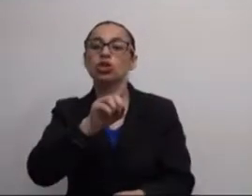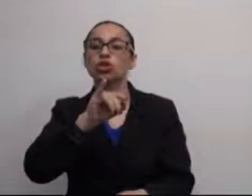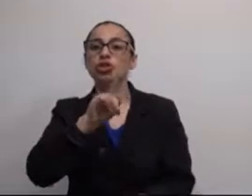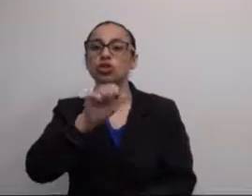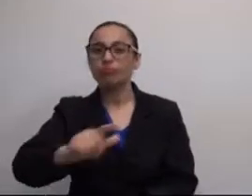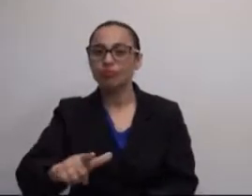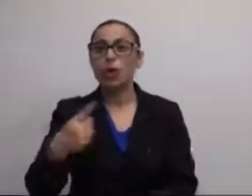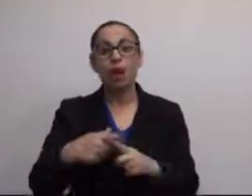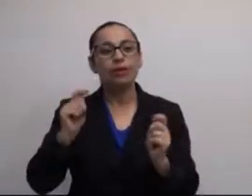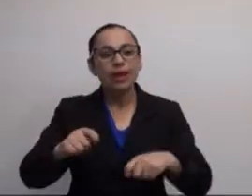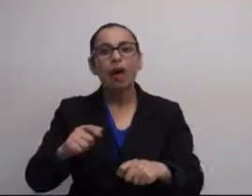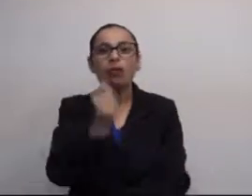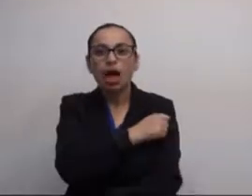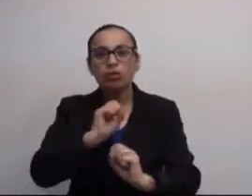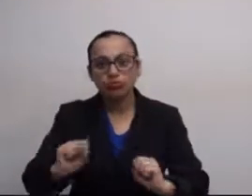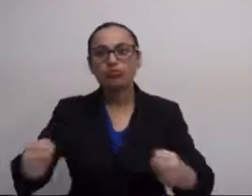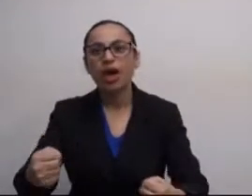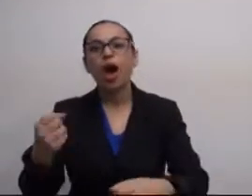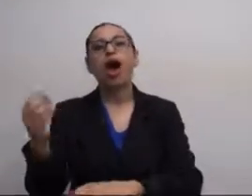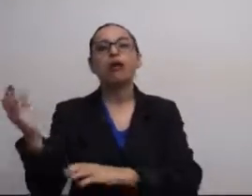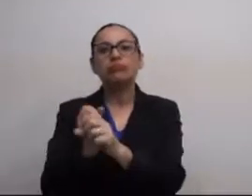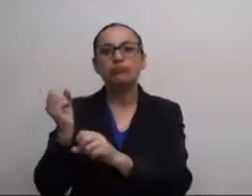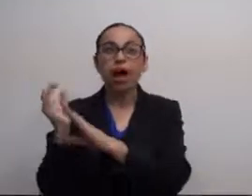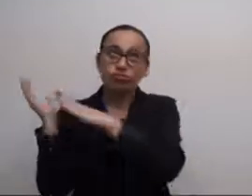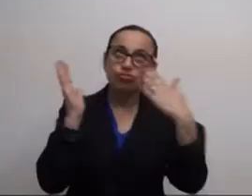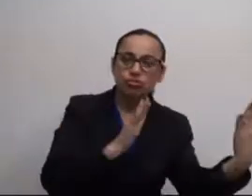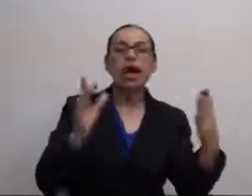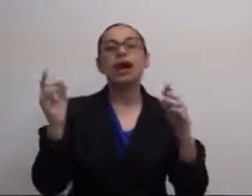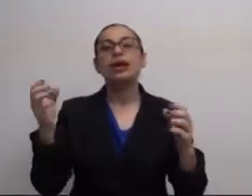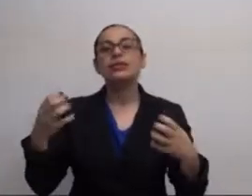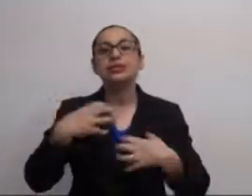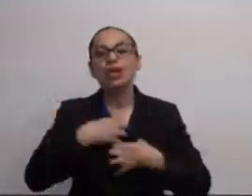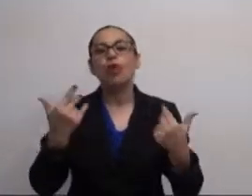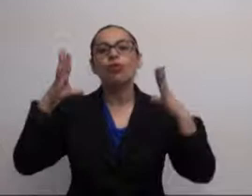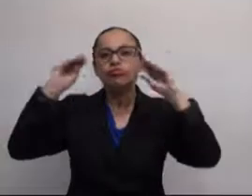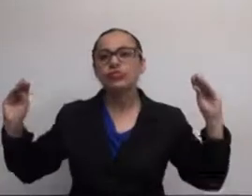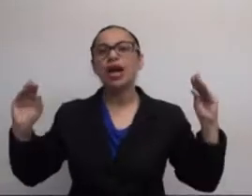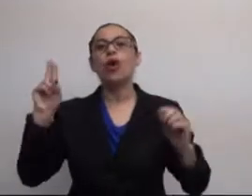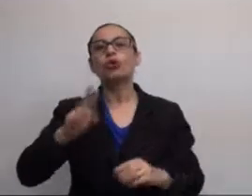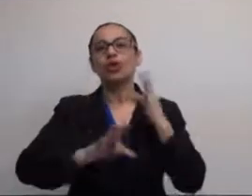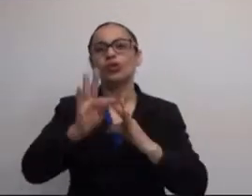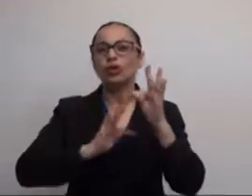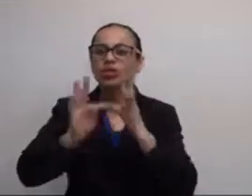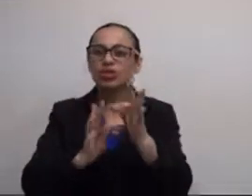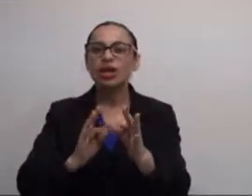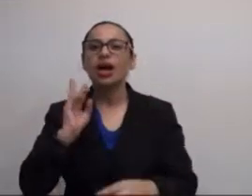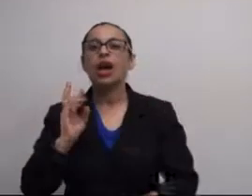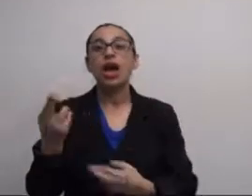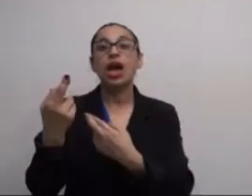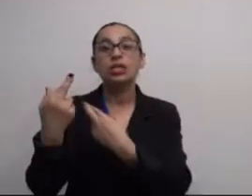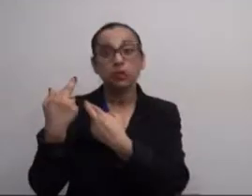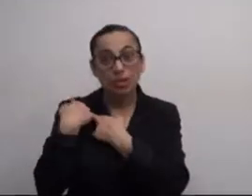demais ao ensino e principalmente ao uso das tecnologias digitais, porque ele faz com que os alunos ao longo do tempo se sintam